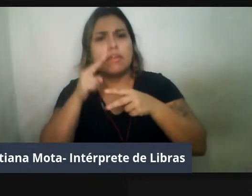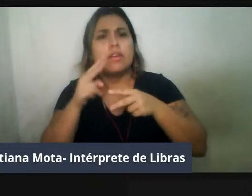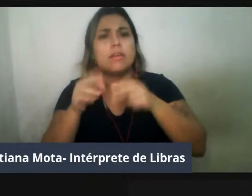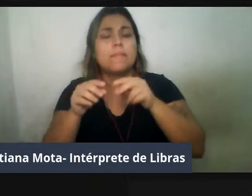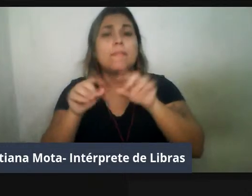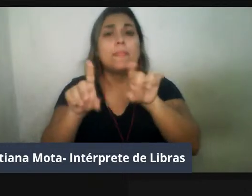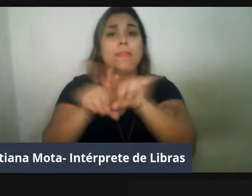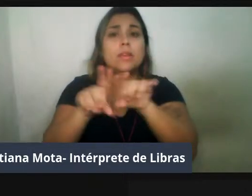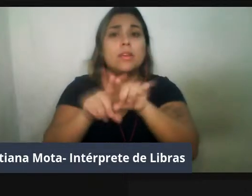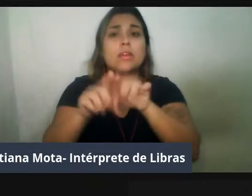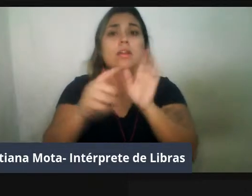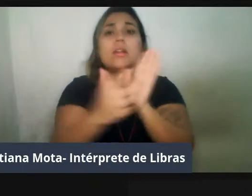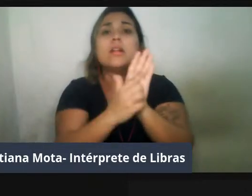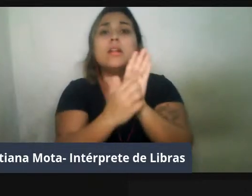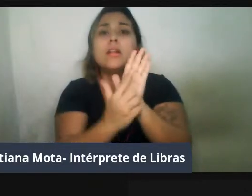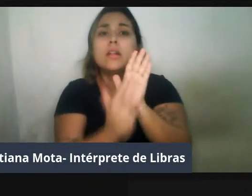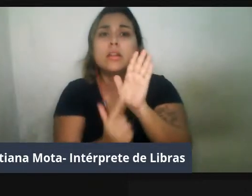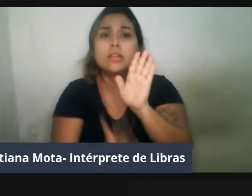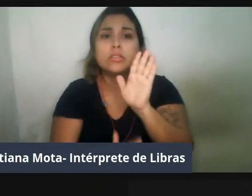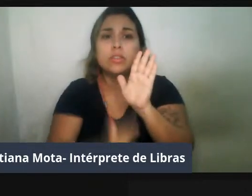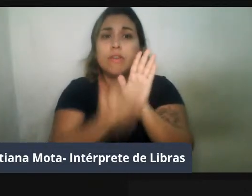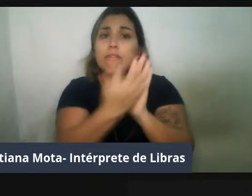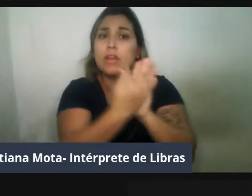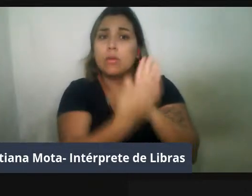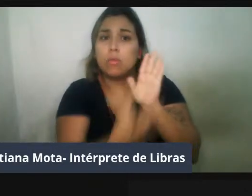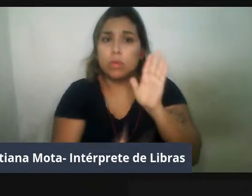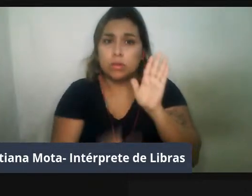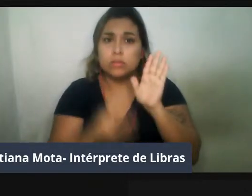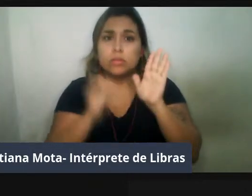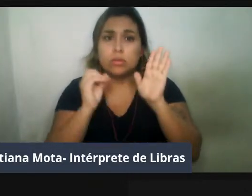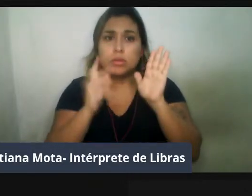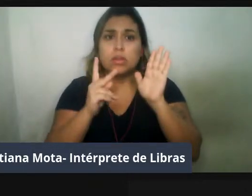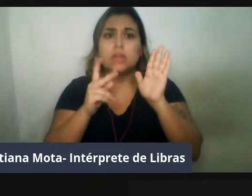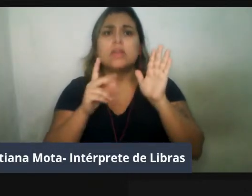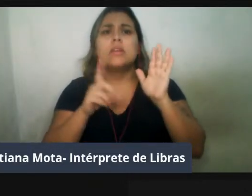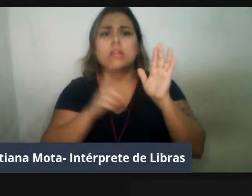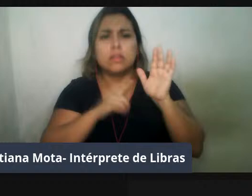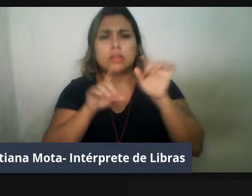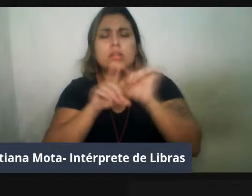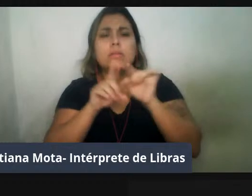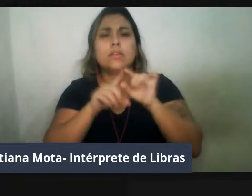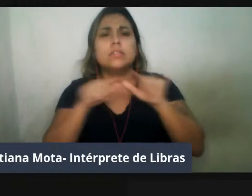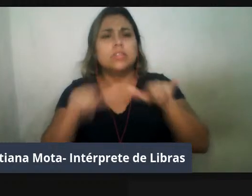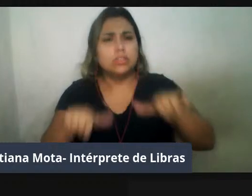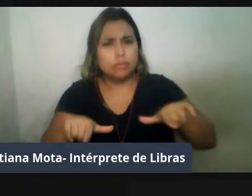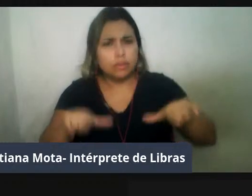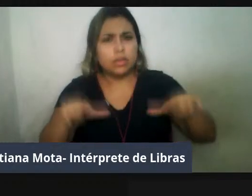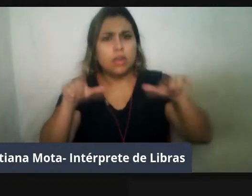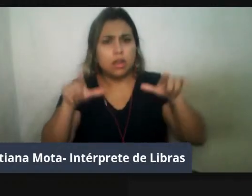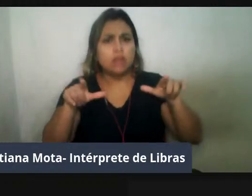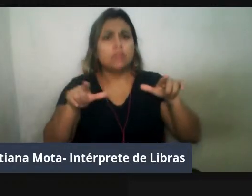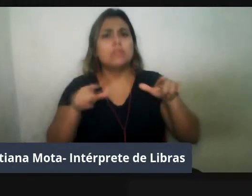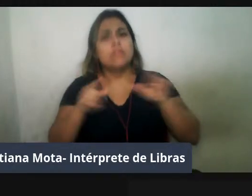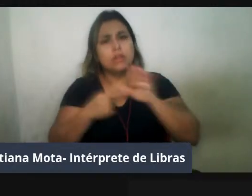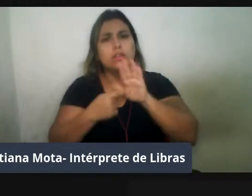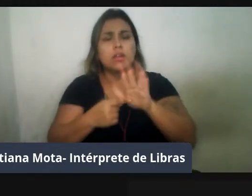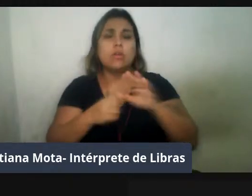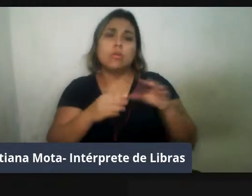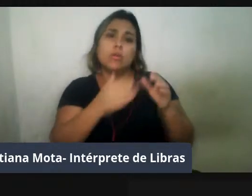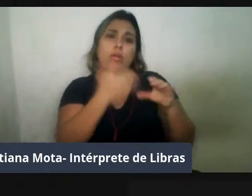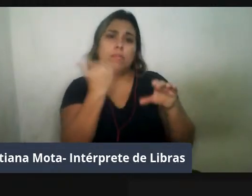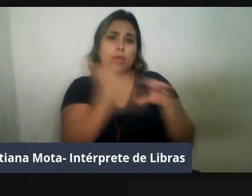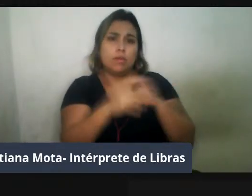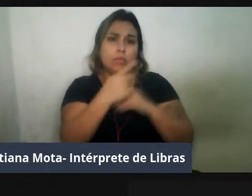E a partir dessa lista, os certificados serão emitidos e enviados a vocês por e-mail. O e-mail cadastrado no ato de inscrição.